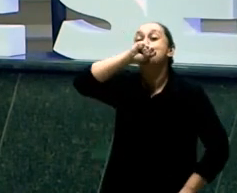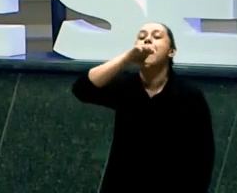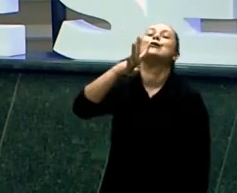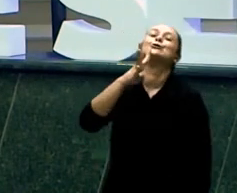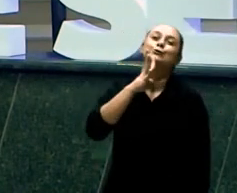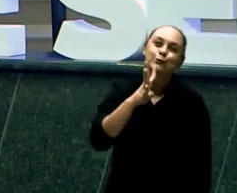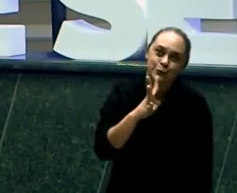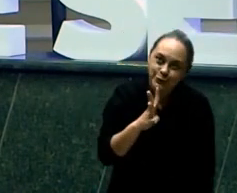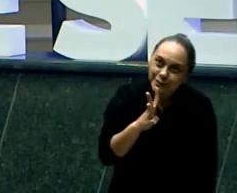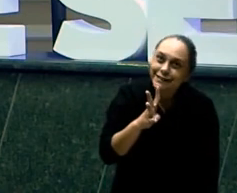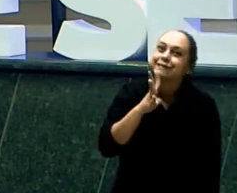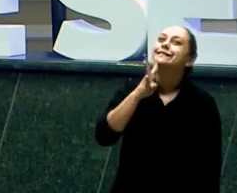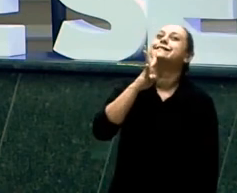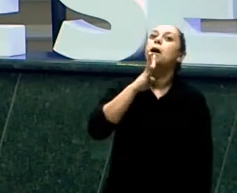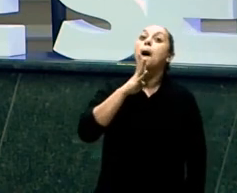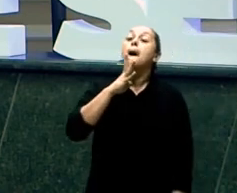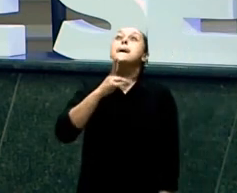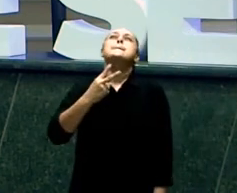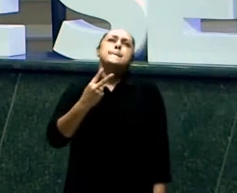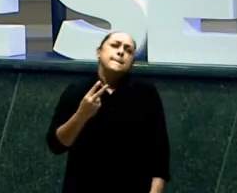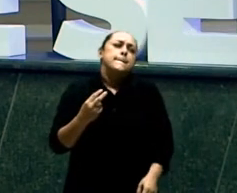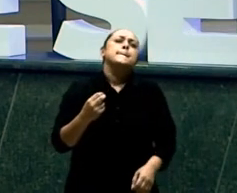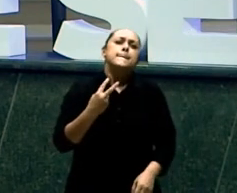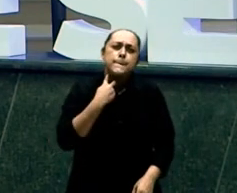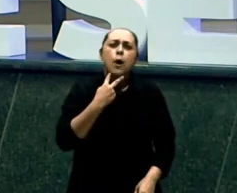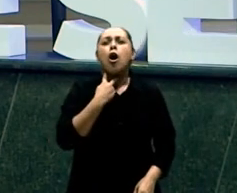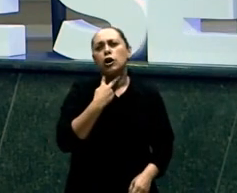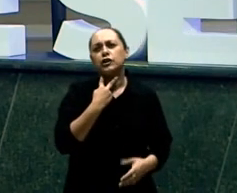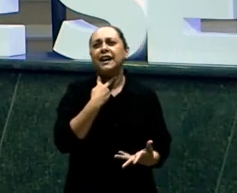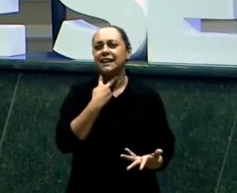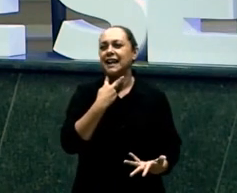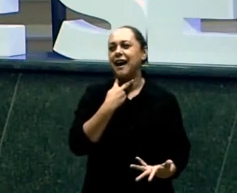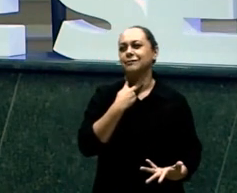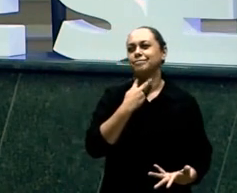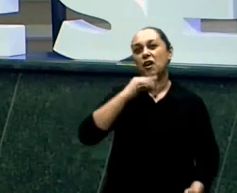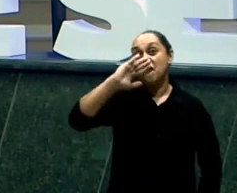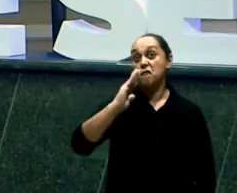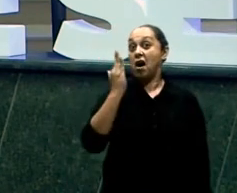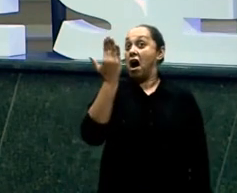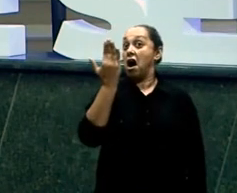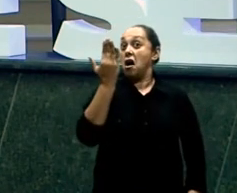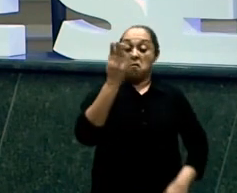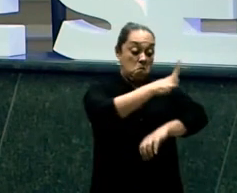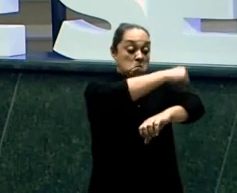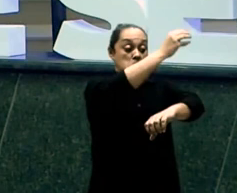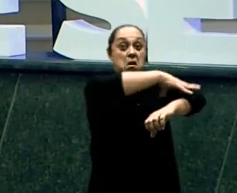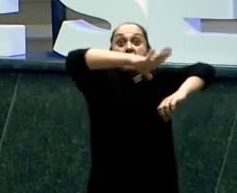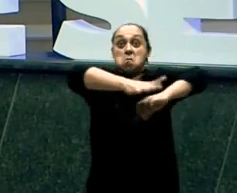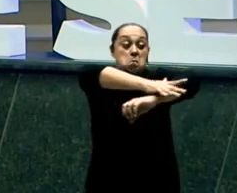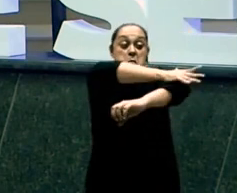Davi disse No Salmo 116 Eu amo o Senhor Porque ele conhece A minha